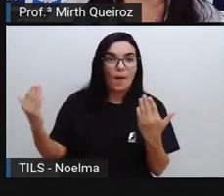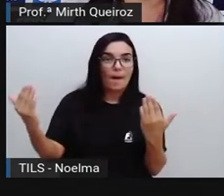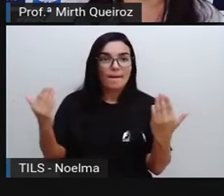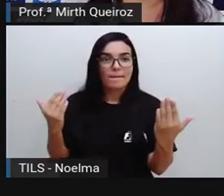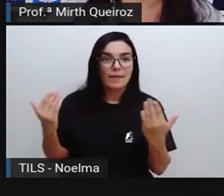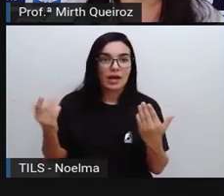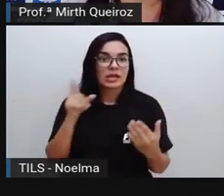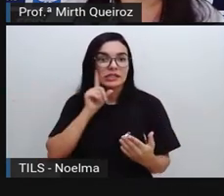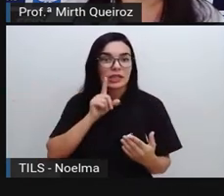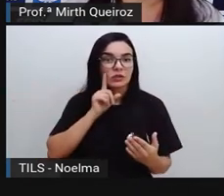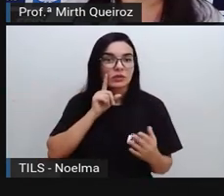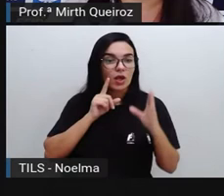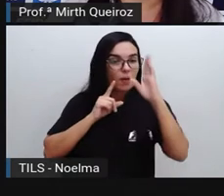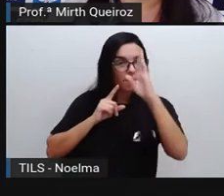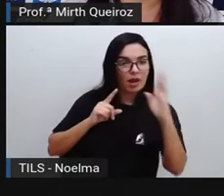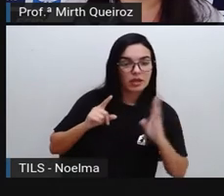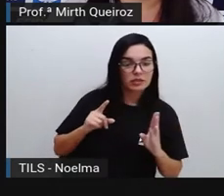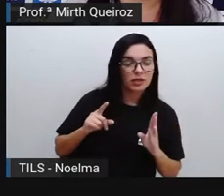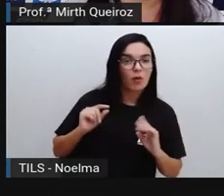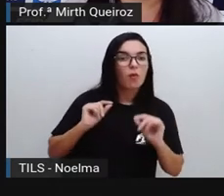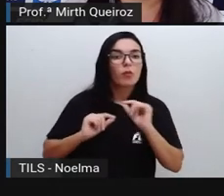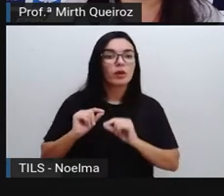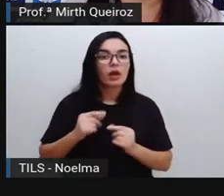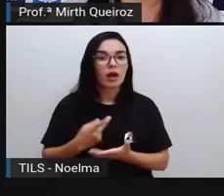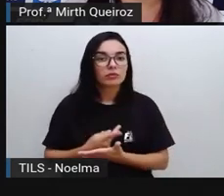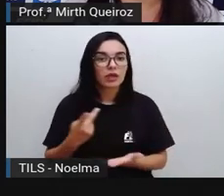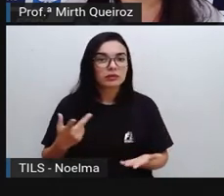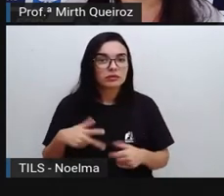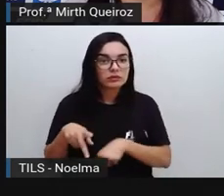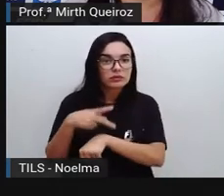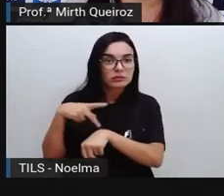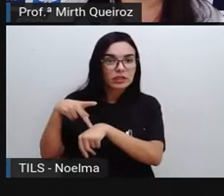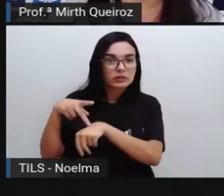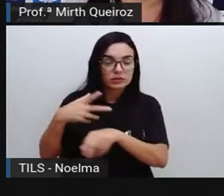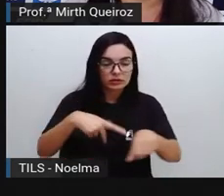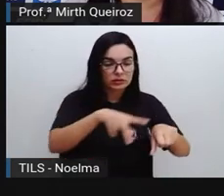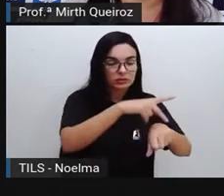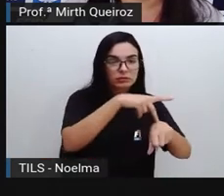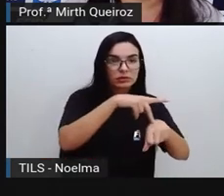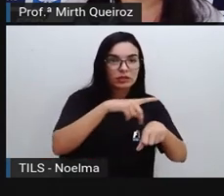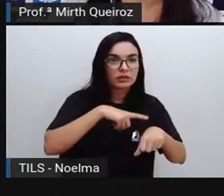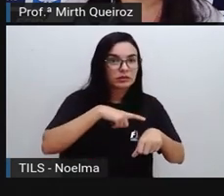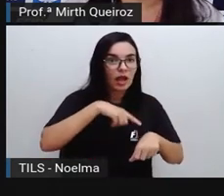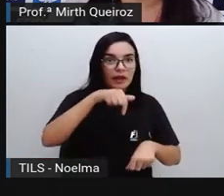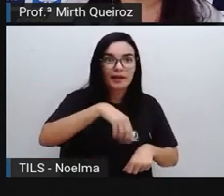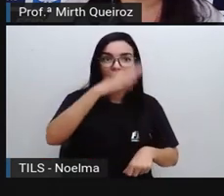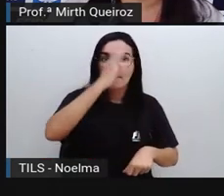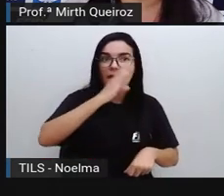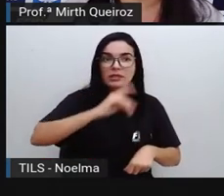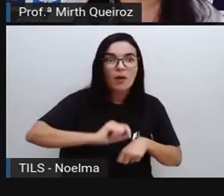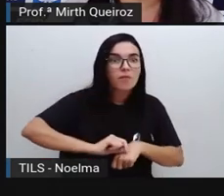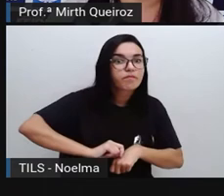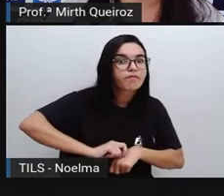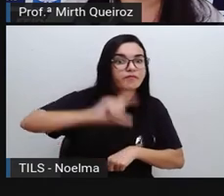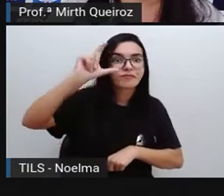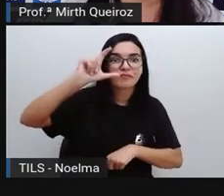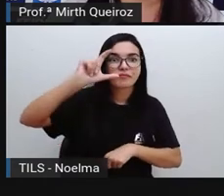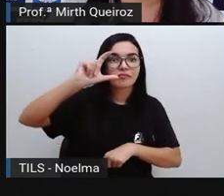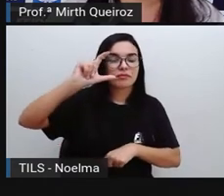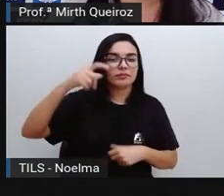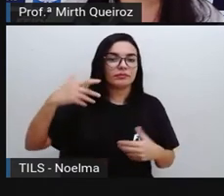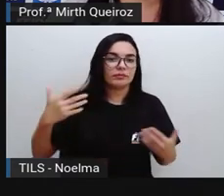os Estados Unidos com o Brasil, a quantidade de casos do Brasil aumentou muito mais em relação